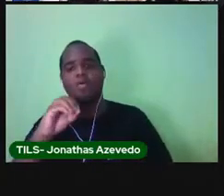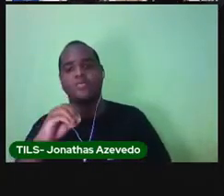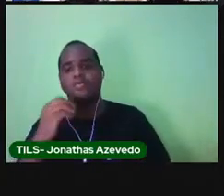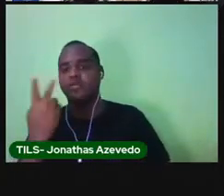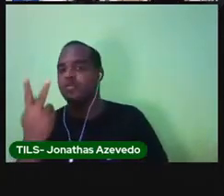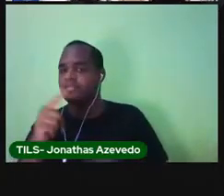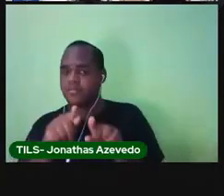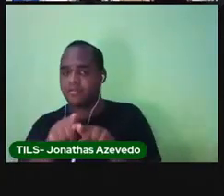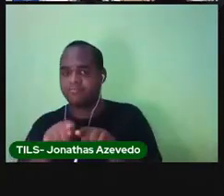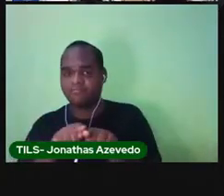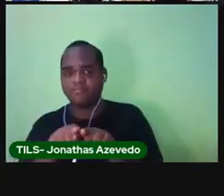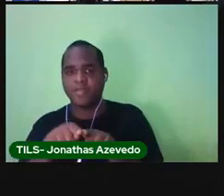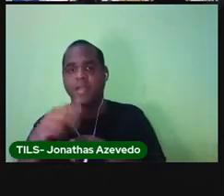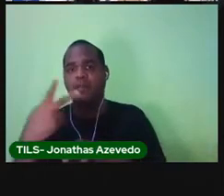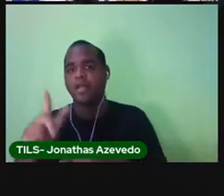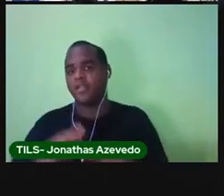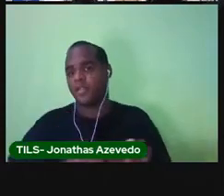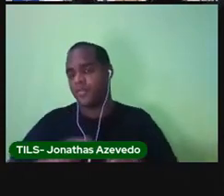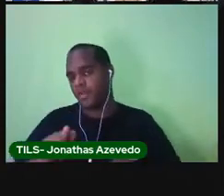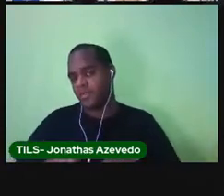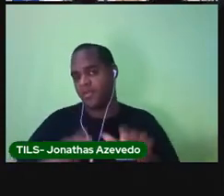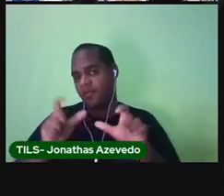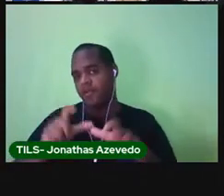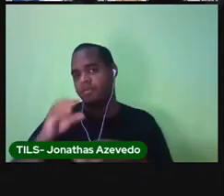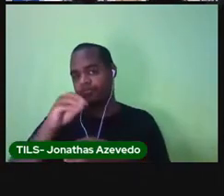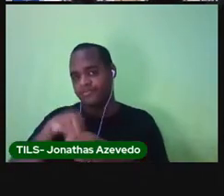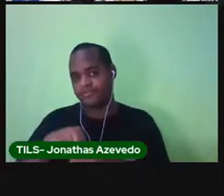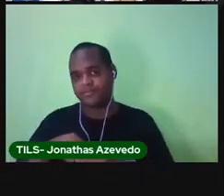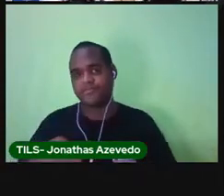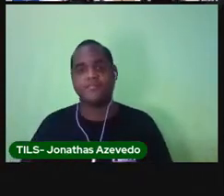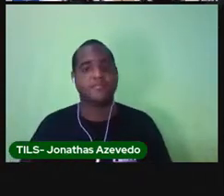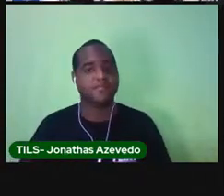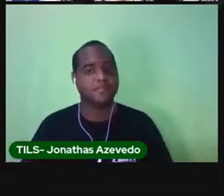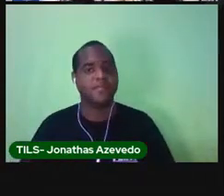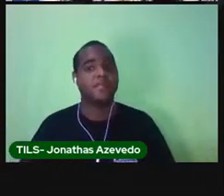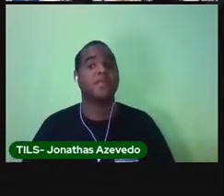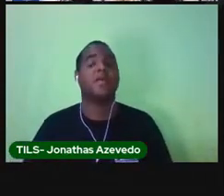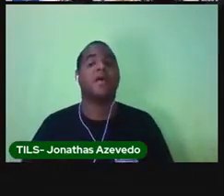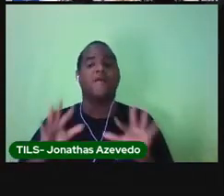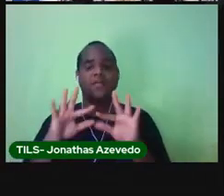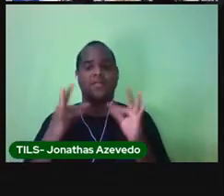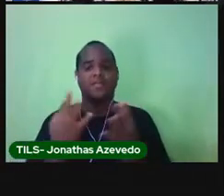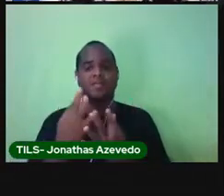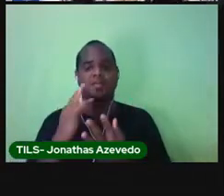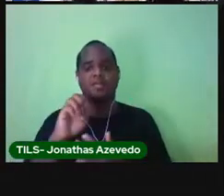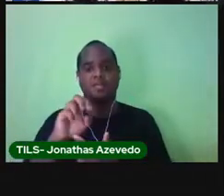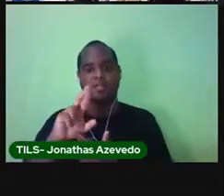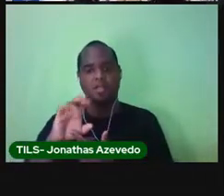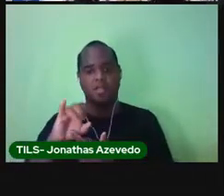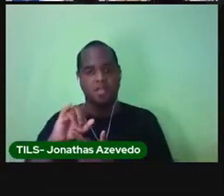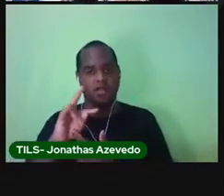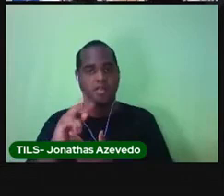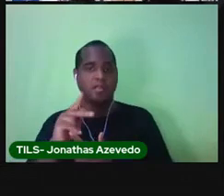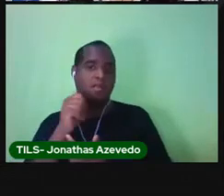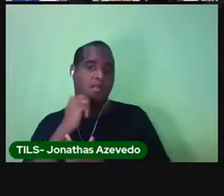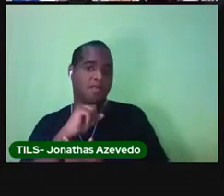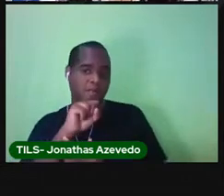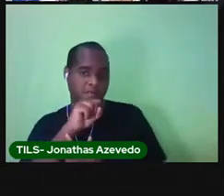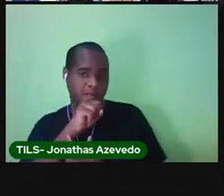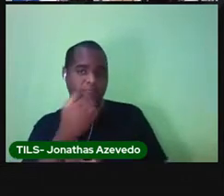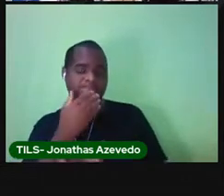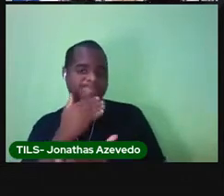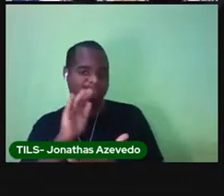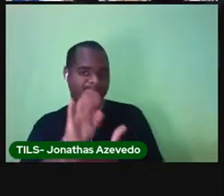irmãos. Mas tem um primo que mora com eles. A família da Terezinha tem a mãe e o